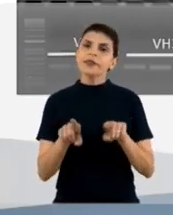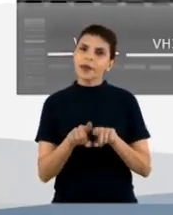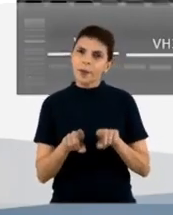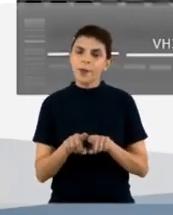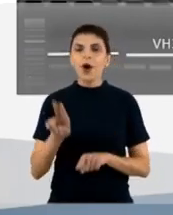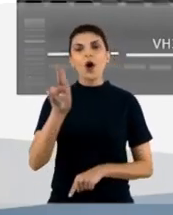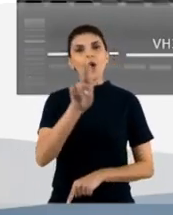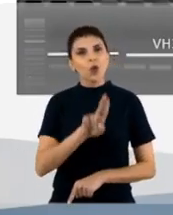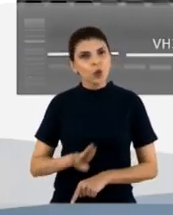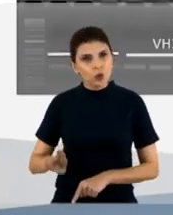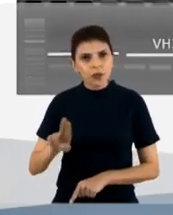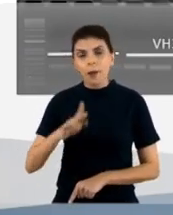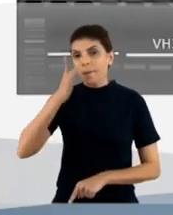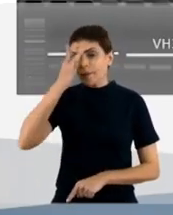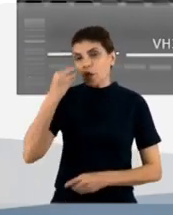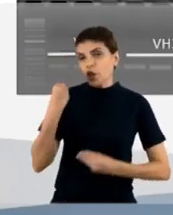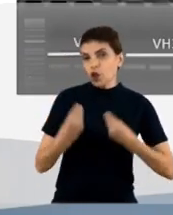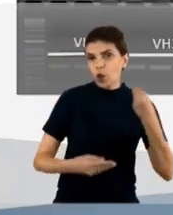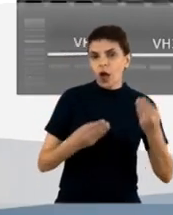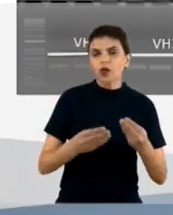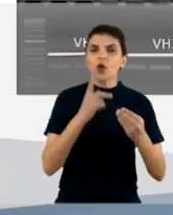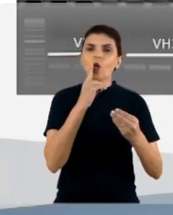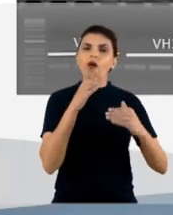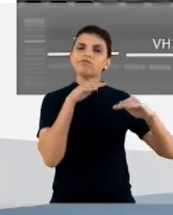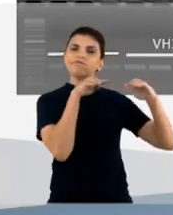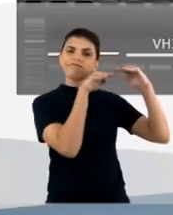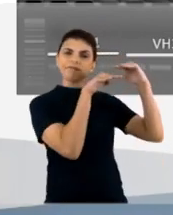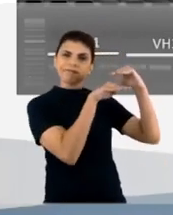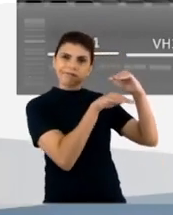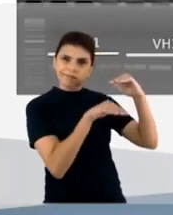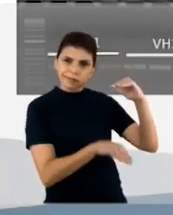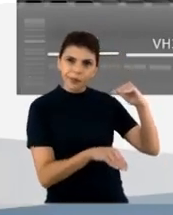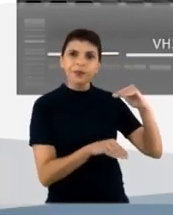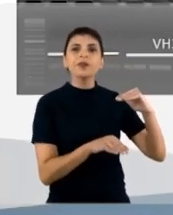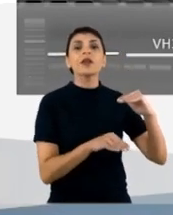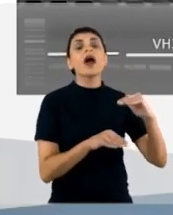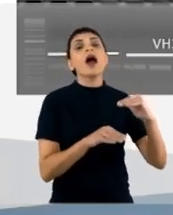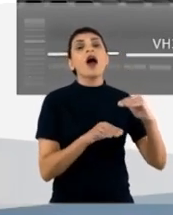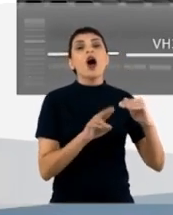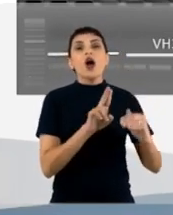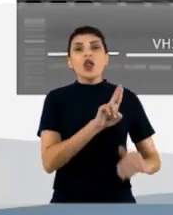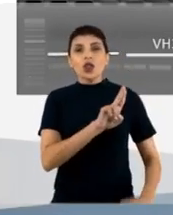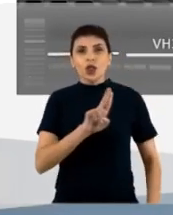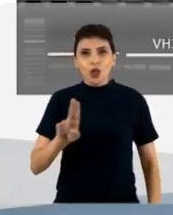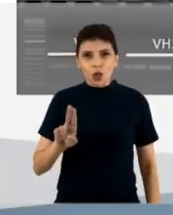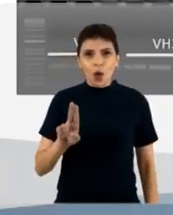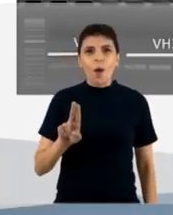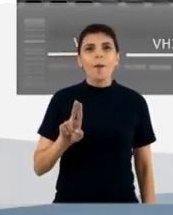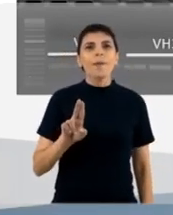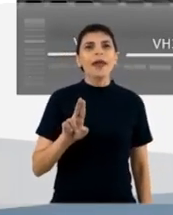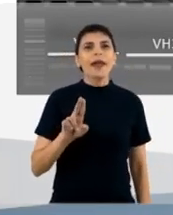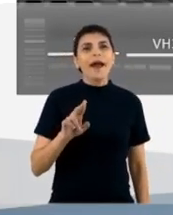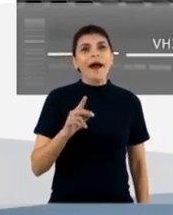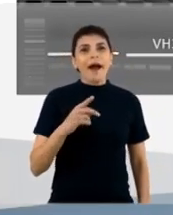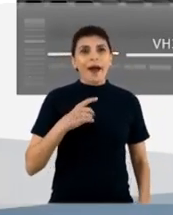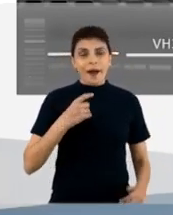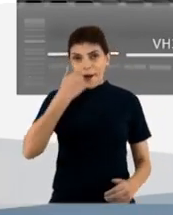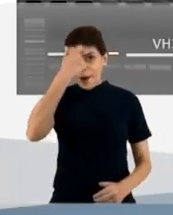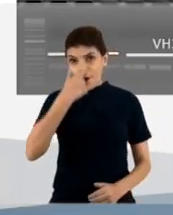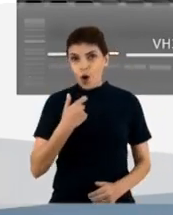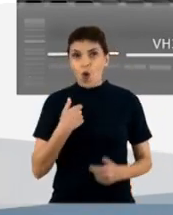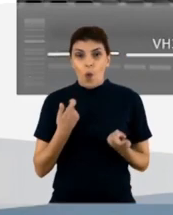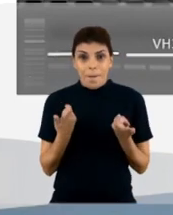utilizar bibliotecas de doadores que nós chamamos de naive, ou seja, se você quer desenvolver um anticorpo